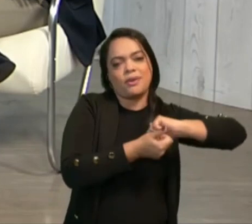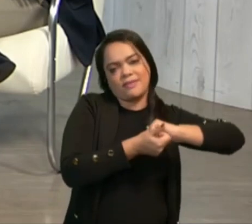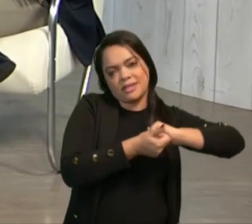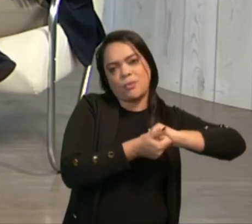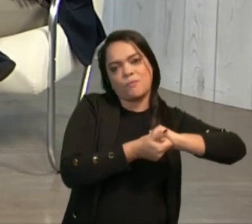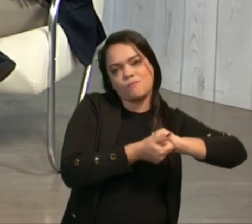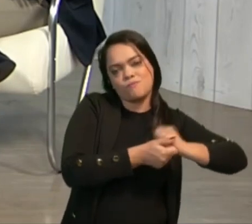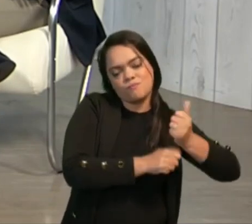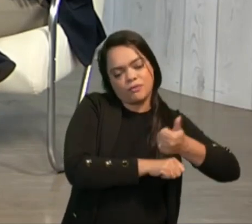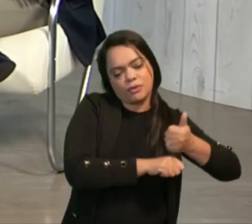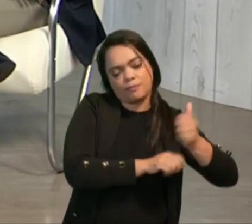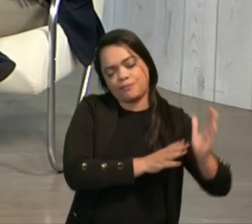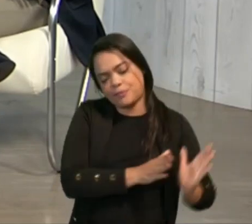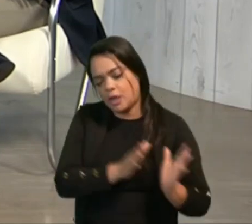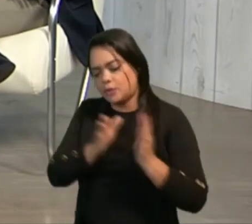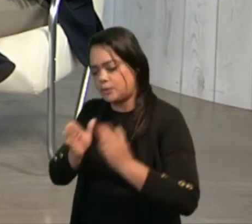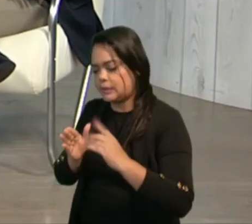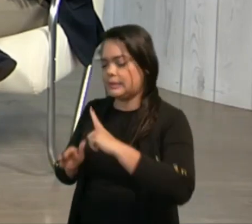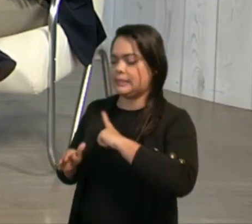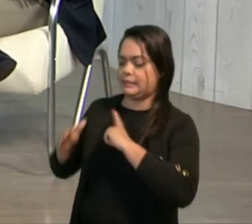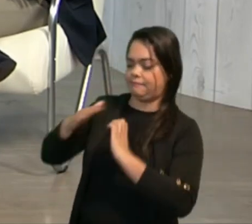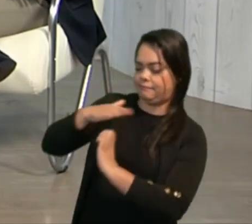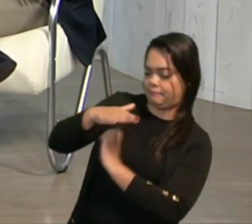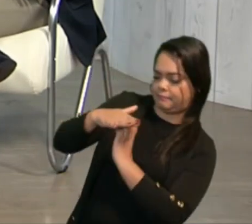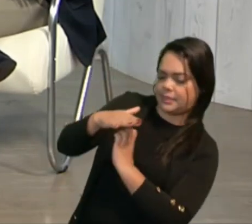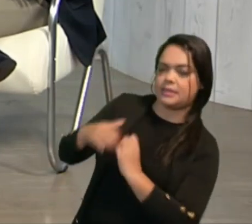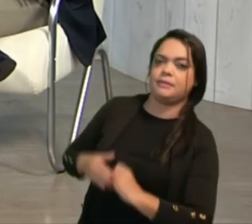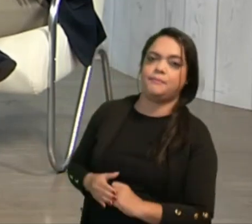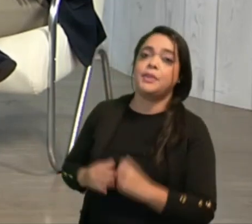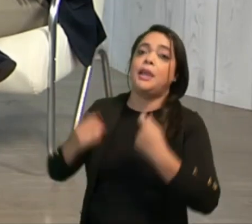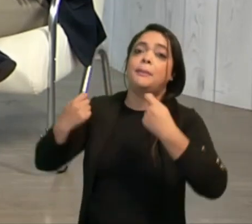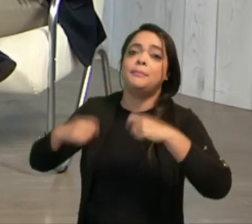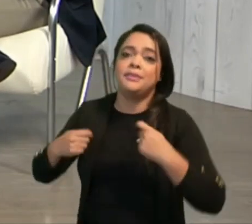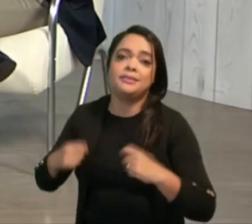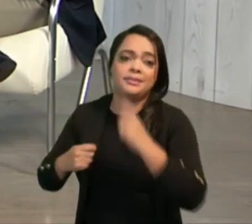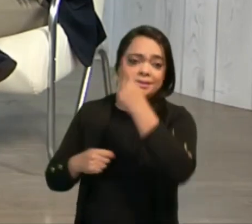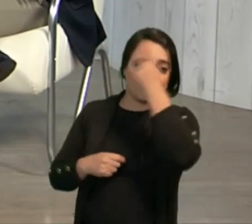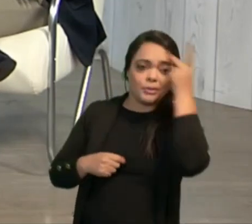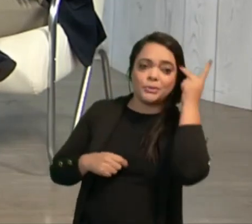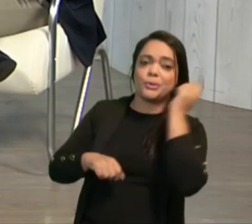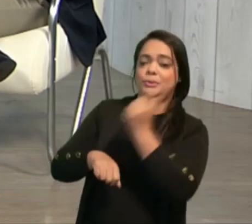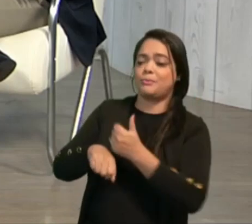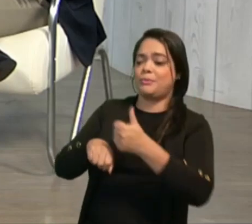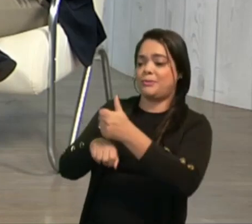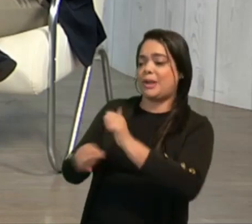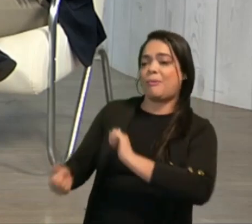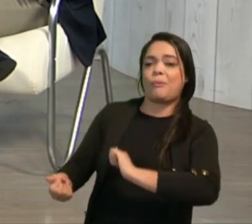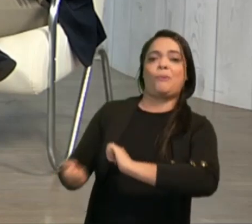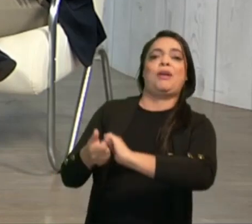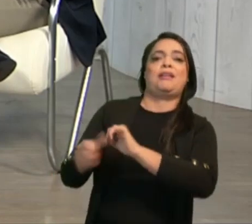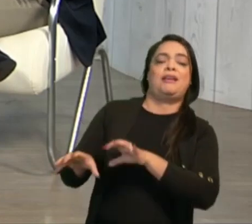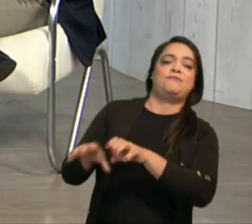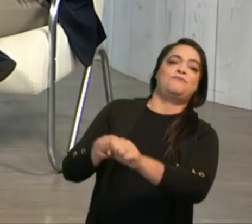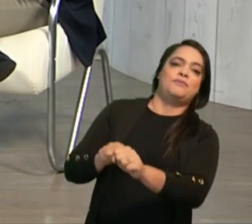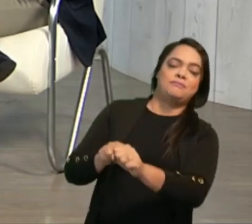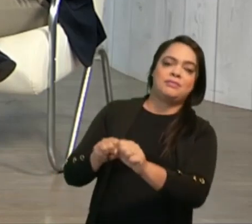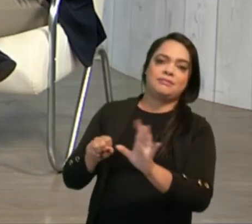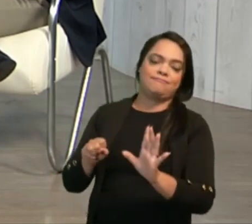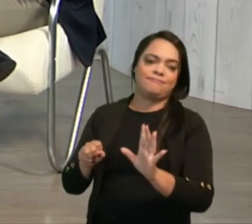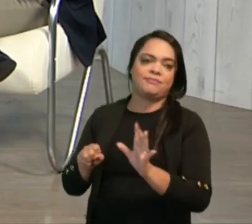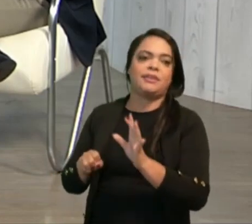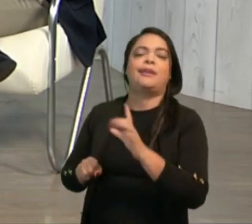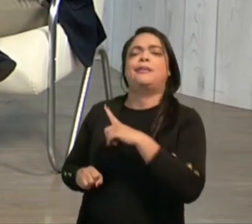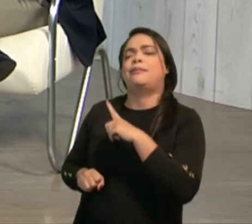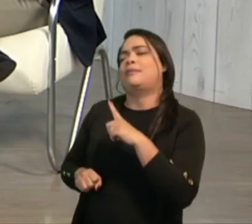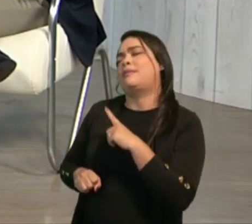E, do outro lado, temos o empresário que demanda essa mão de obra qualificada. São recorrentes as